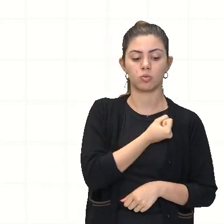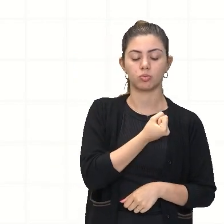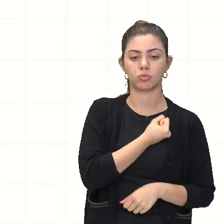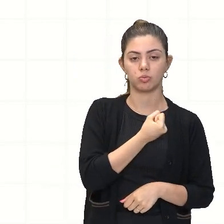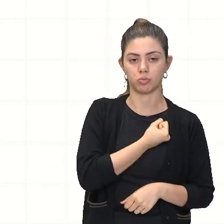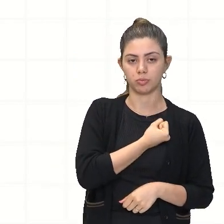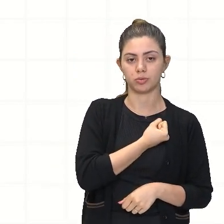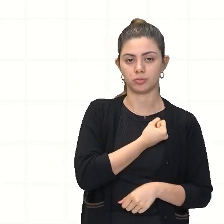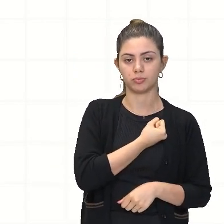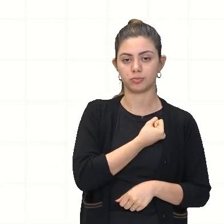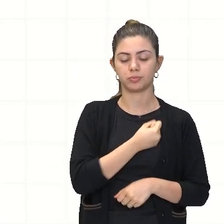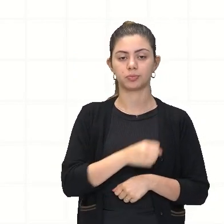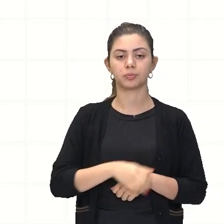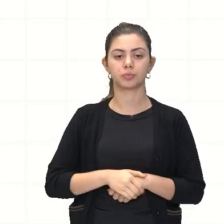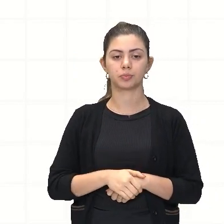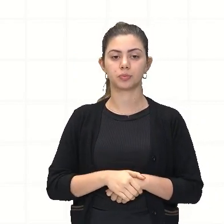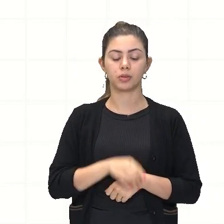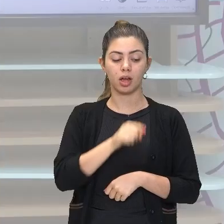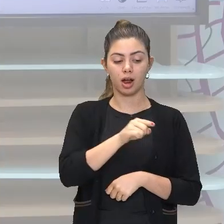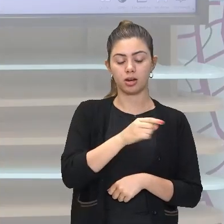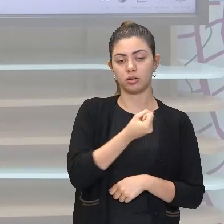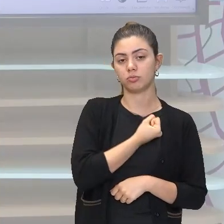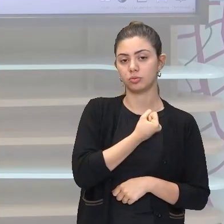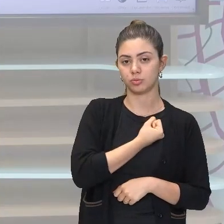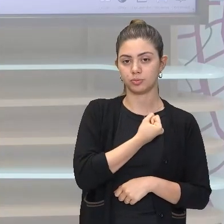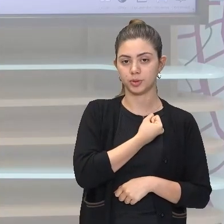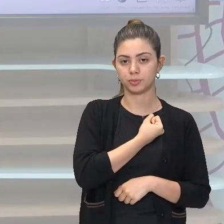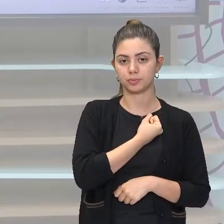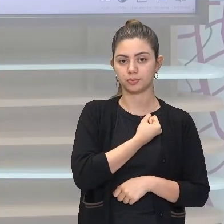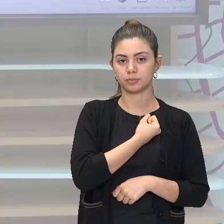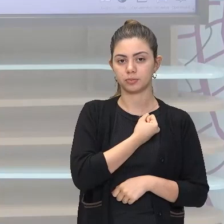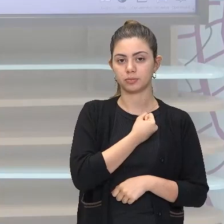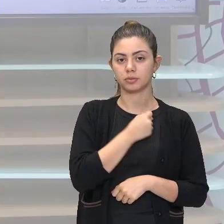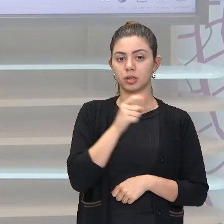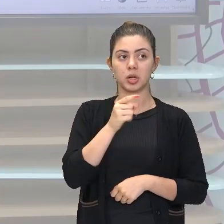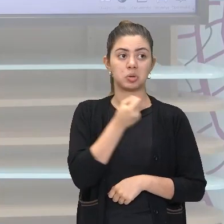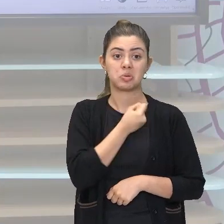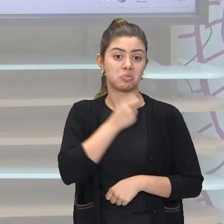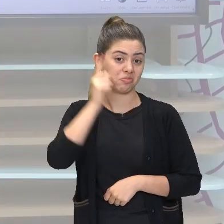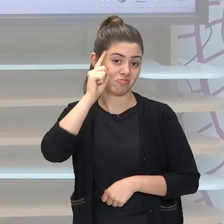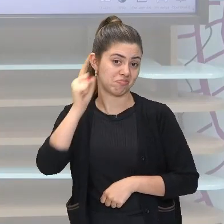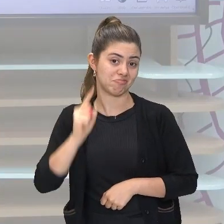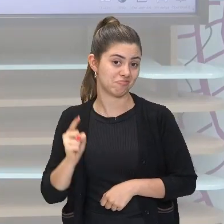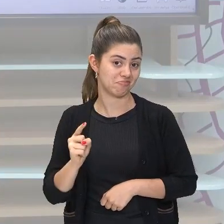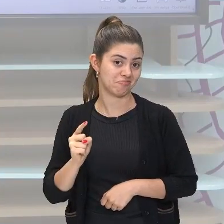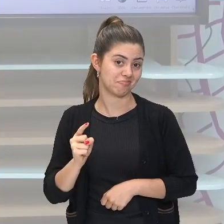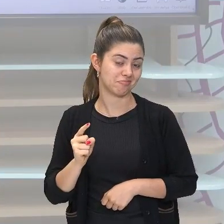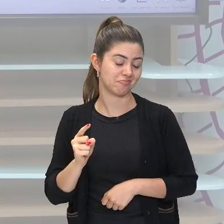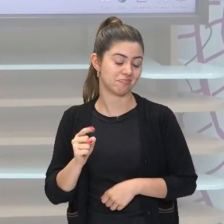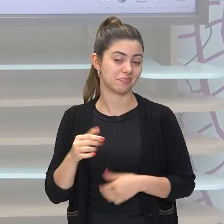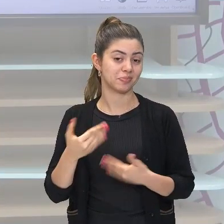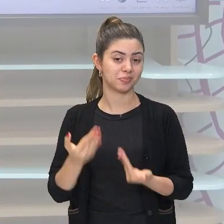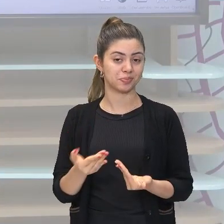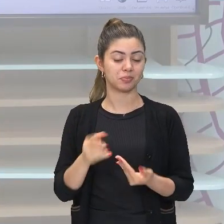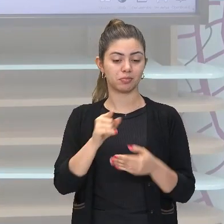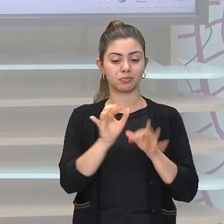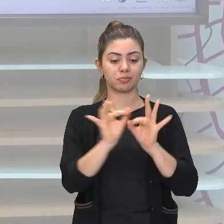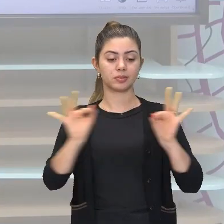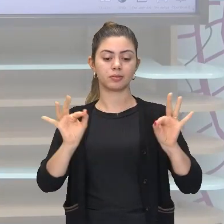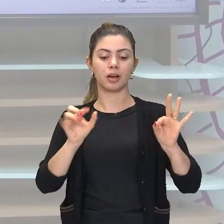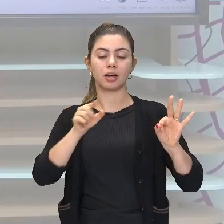Beleza. Ó. Um número. Você não sabe quem é esse número. Então, quando